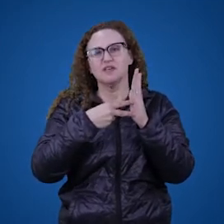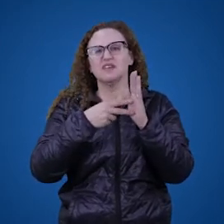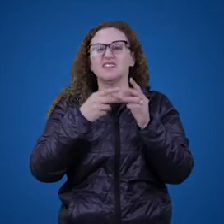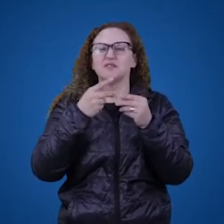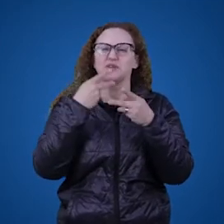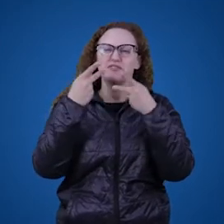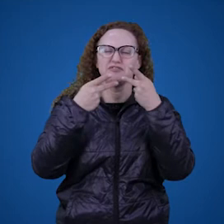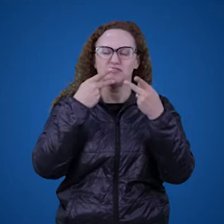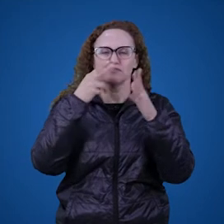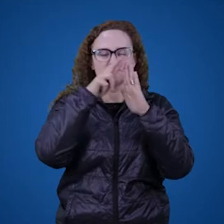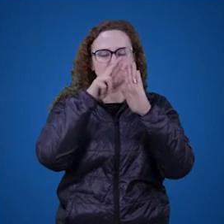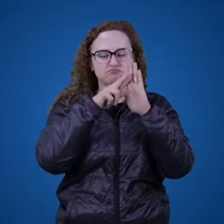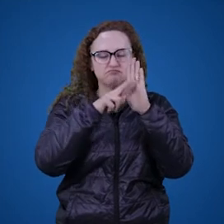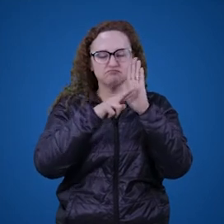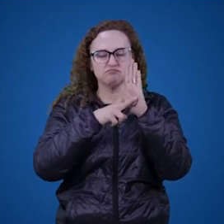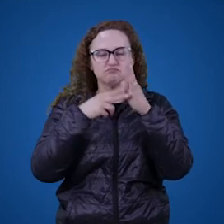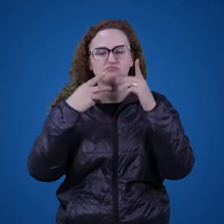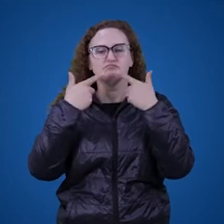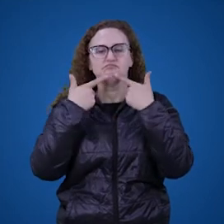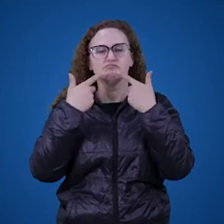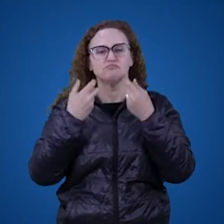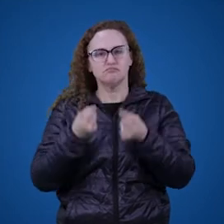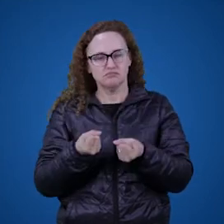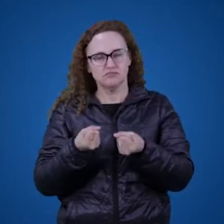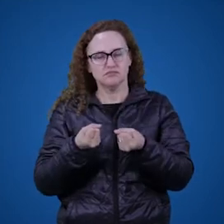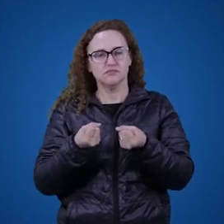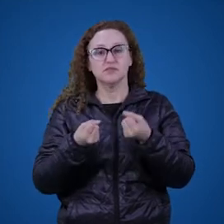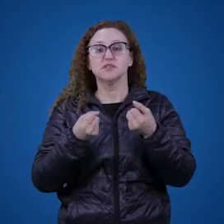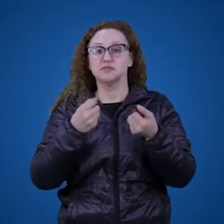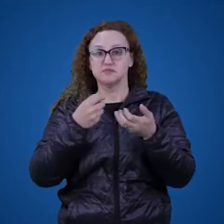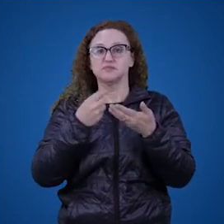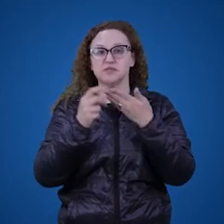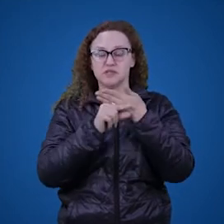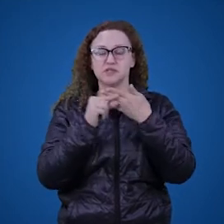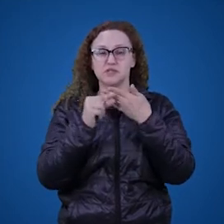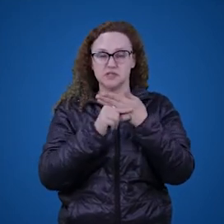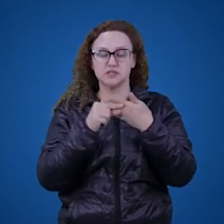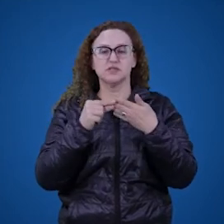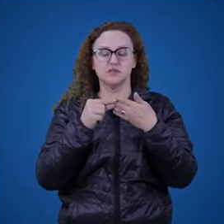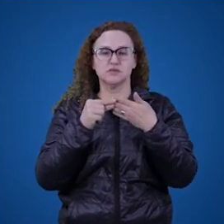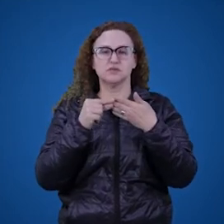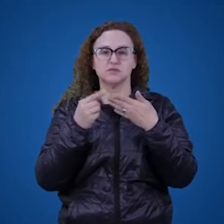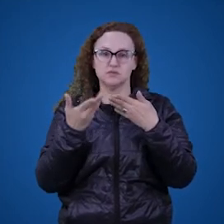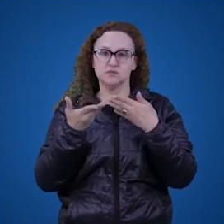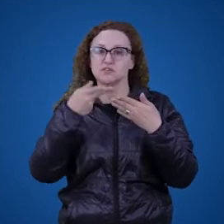itens linguísticos é o que explicaria o significado para descritivistas como Husserl.